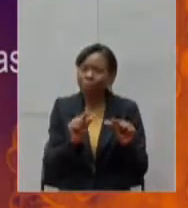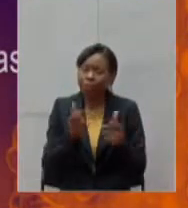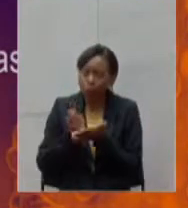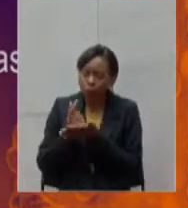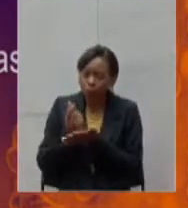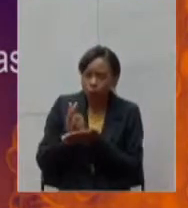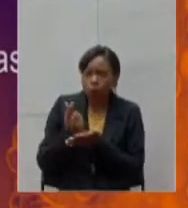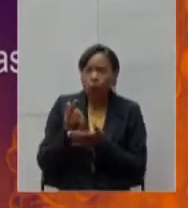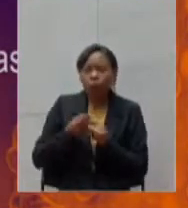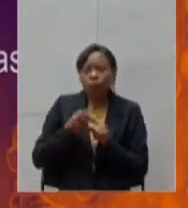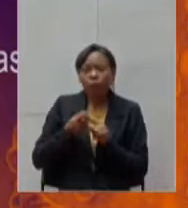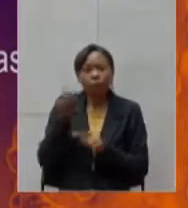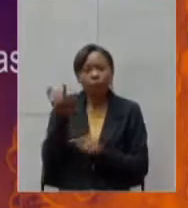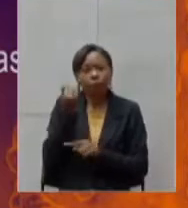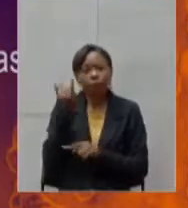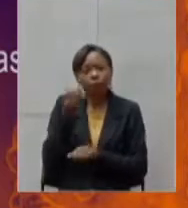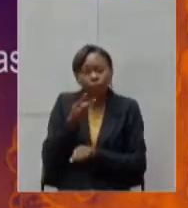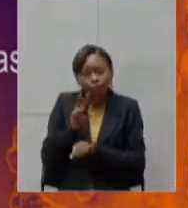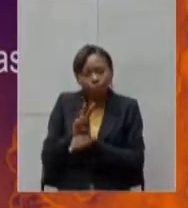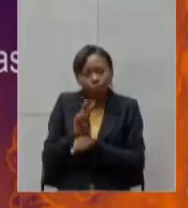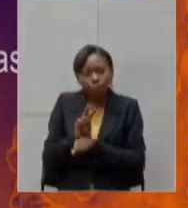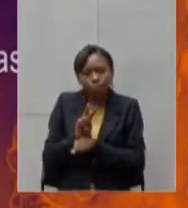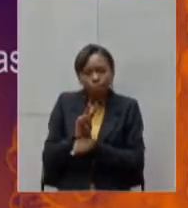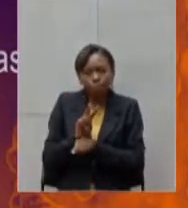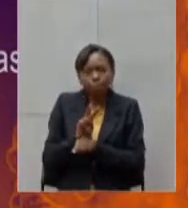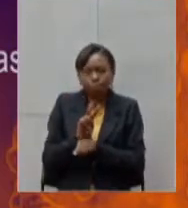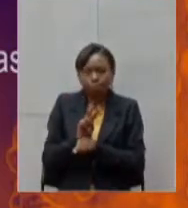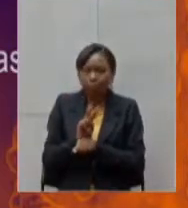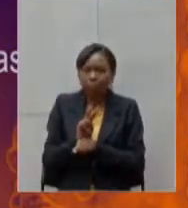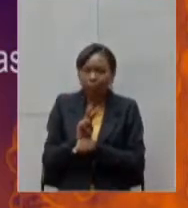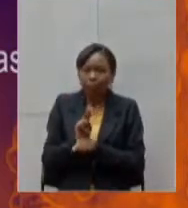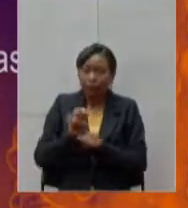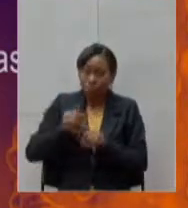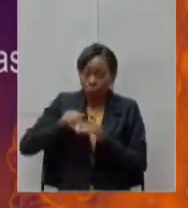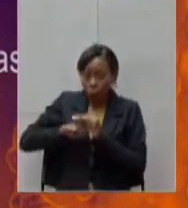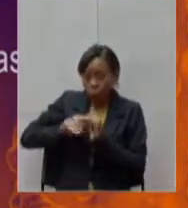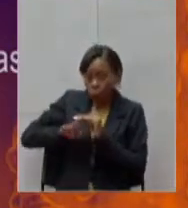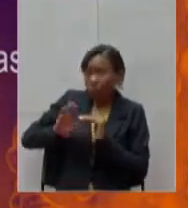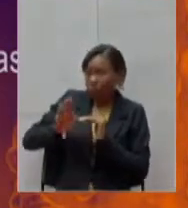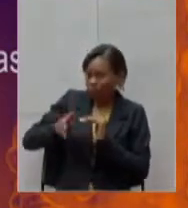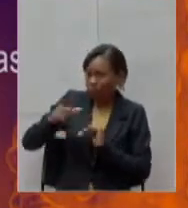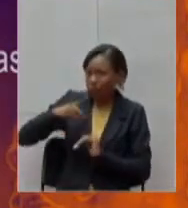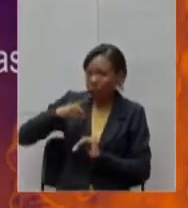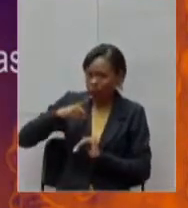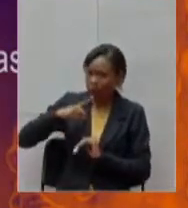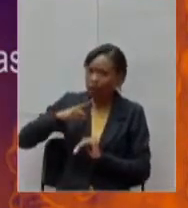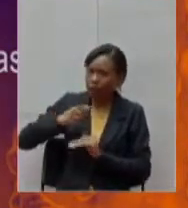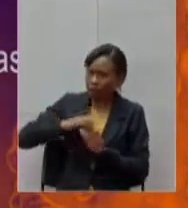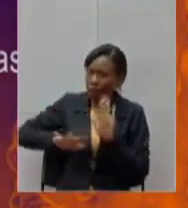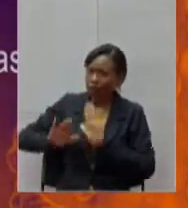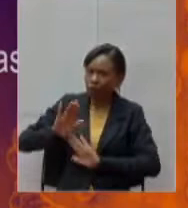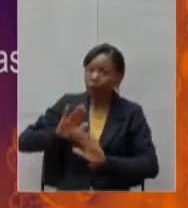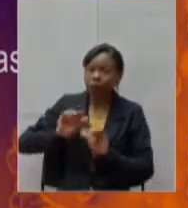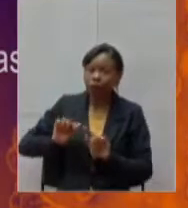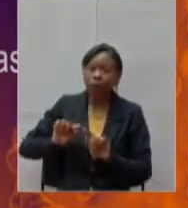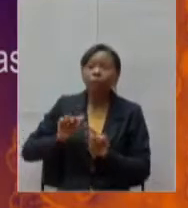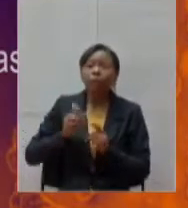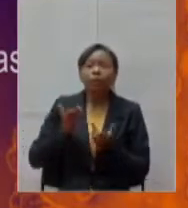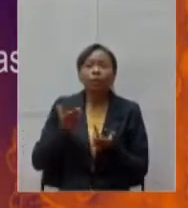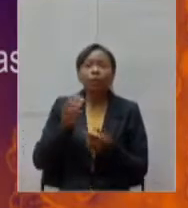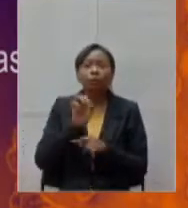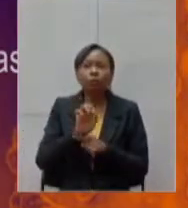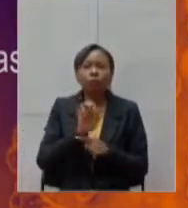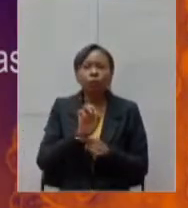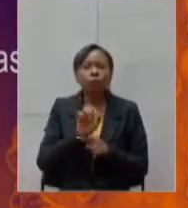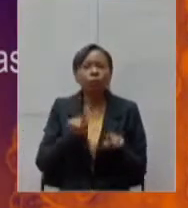se preservar o estoque que nós temos, o Estado, ele está fazendo adesão à ata de preço do Ministério da